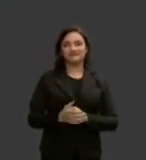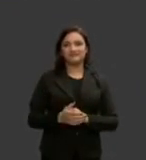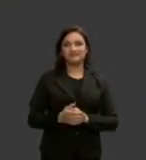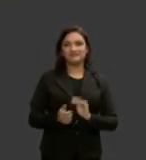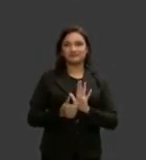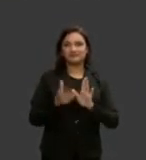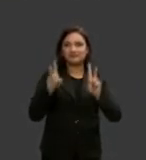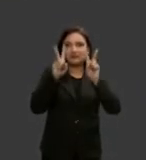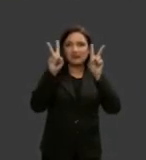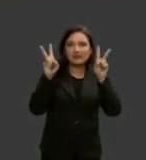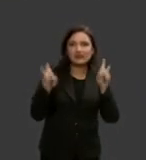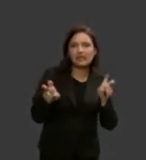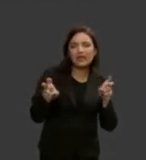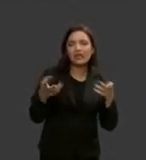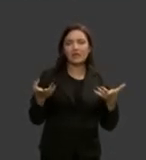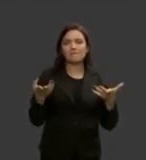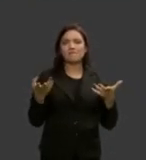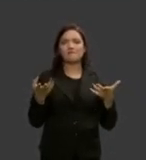dificuldades